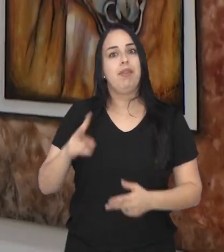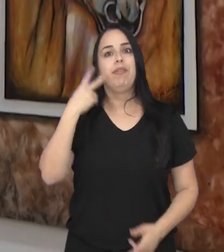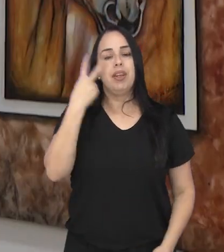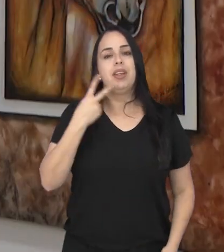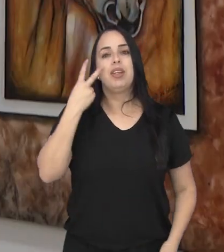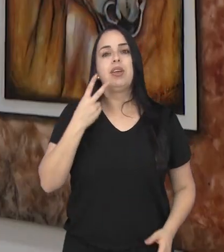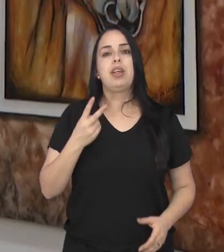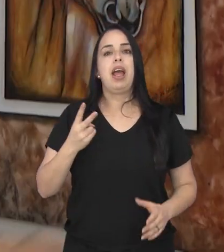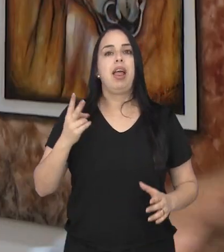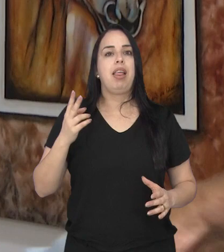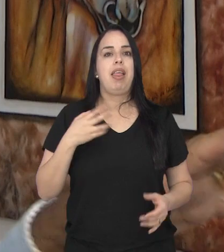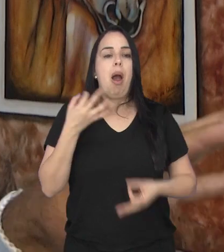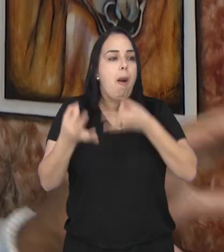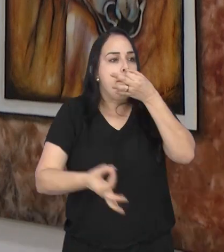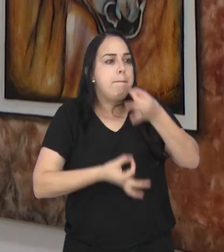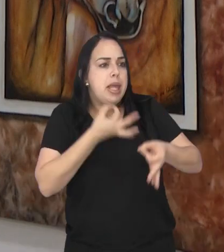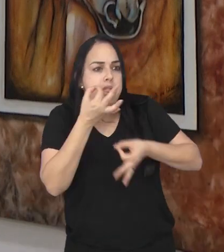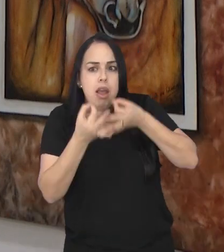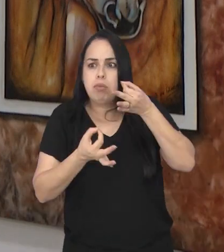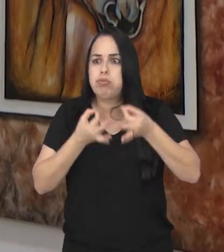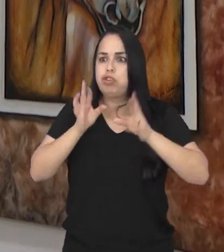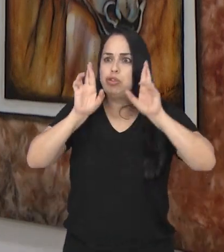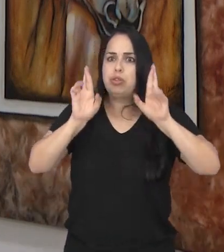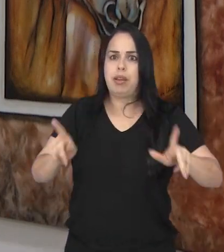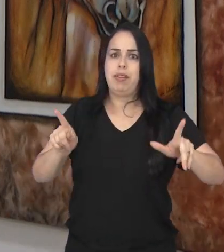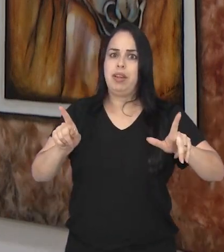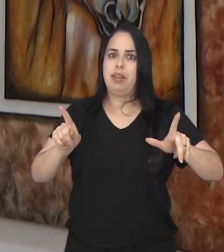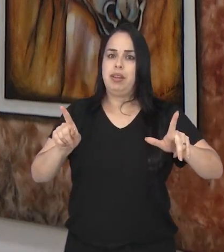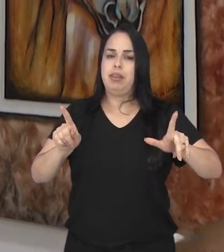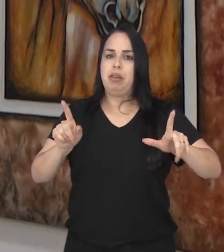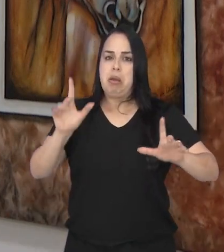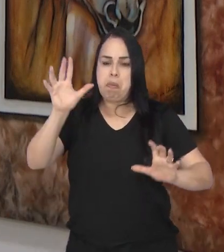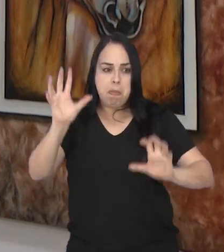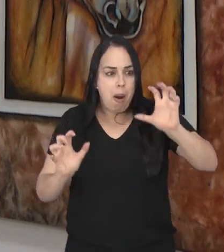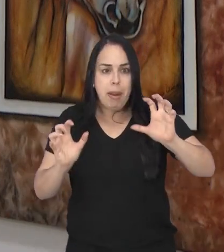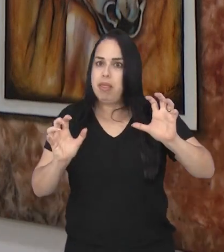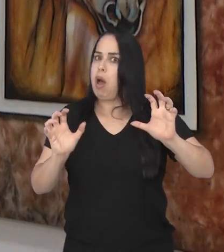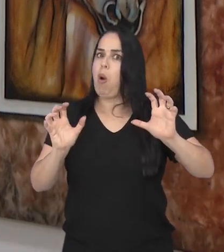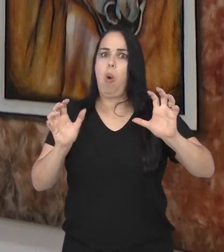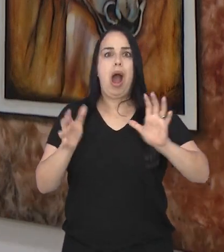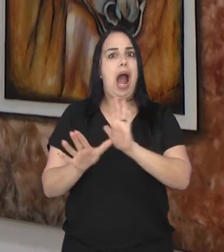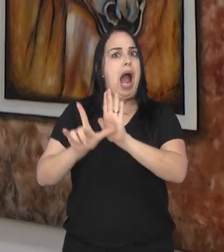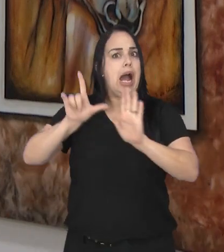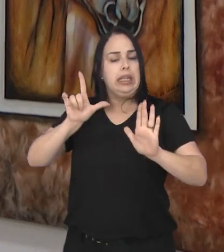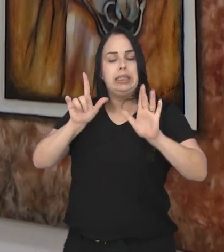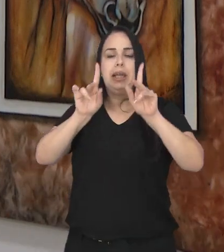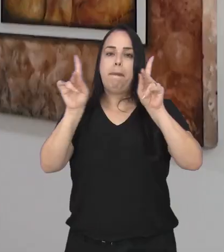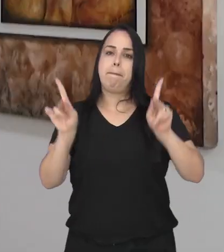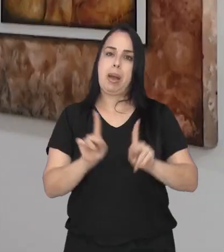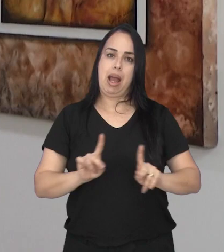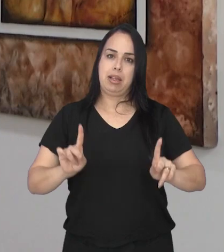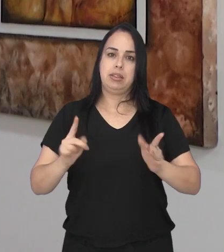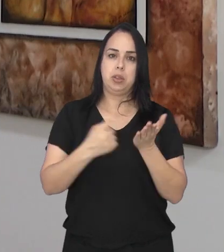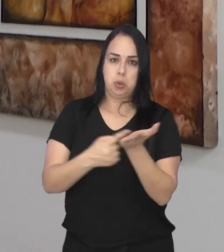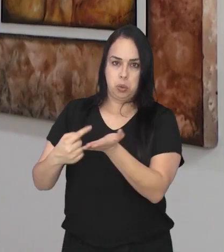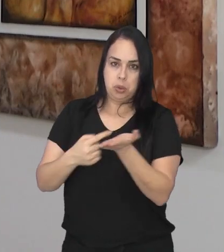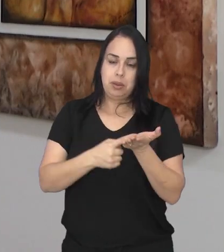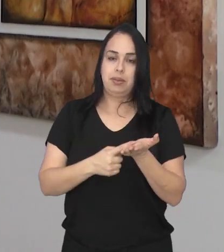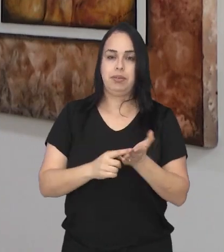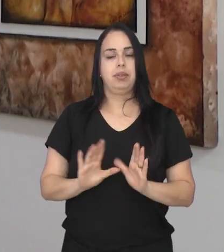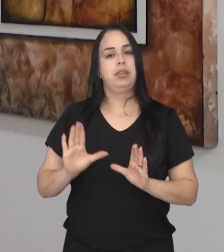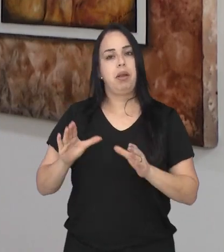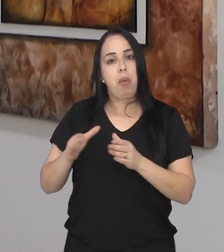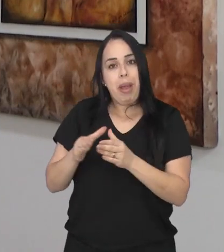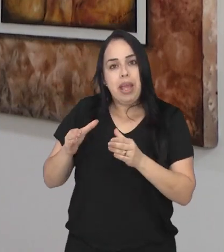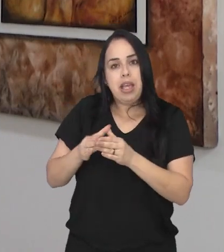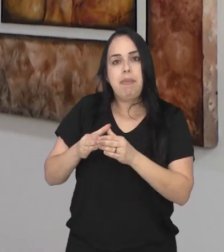a ideia é que as divergências sejam identificadas antes de se tornarem problemas de grande proporção. A ideia do programa é que é uma